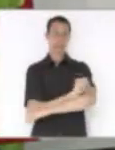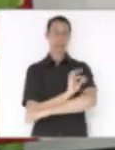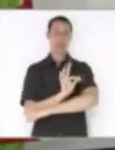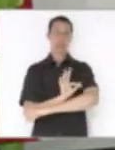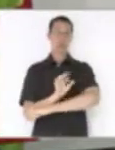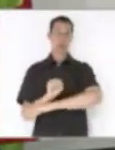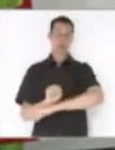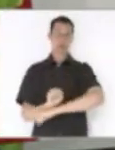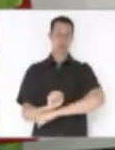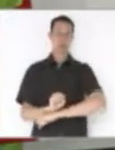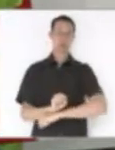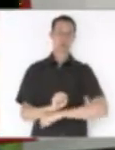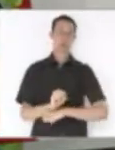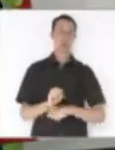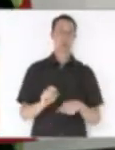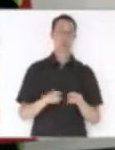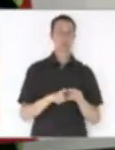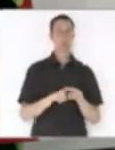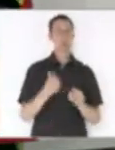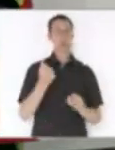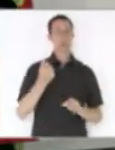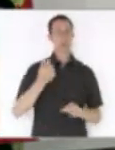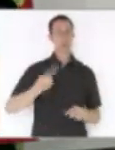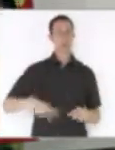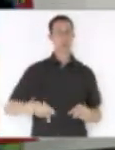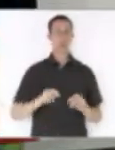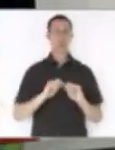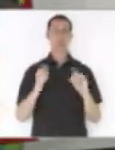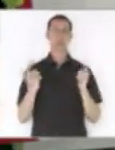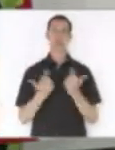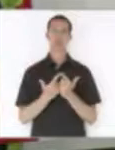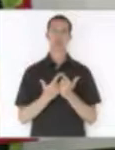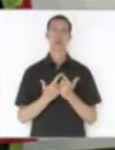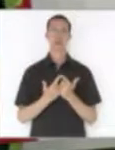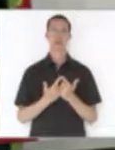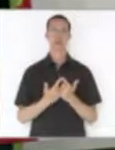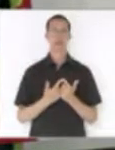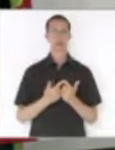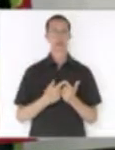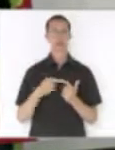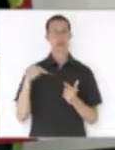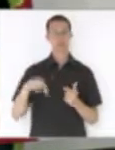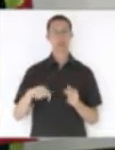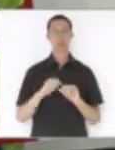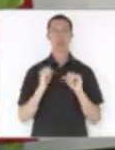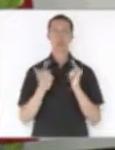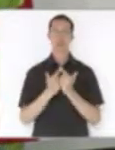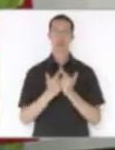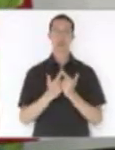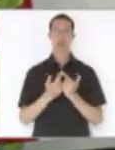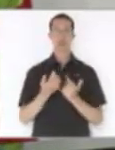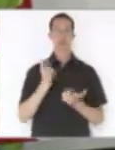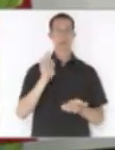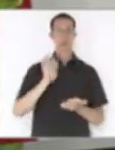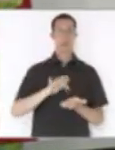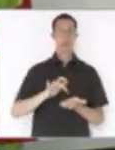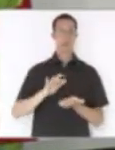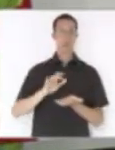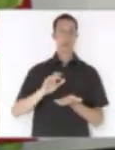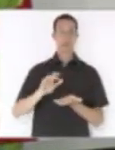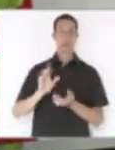além desses recursos, com recursos aqui da Assembleia. Recursos que a Assembleia vai devolver. Quer a Assembleia nem